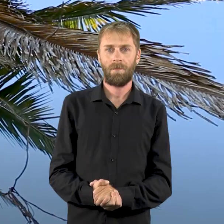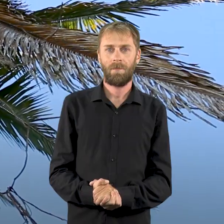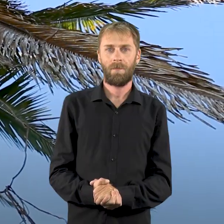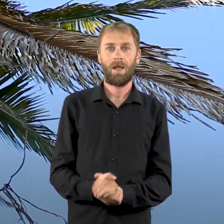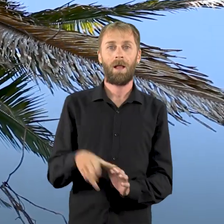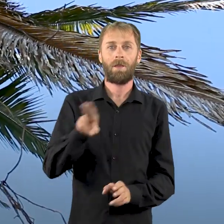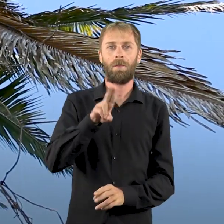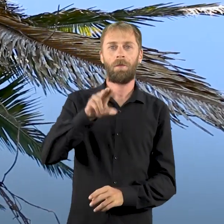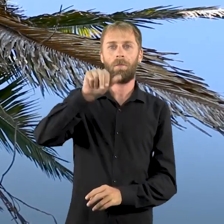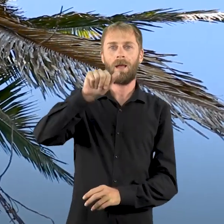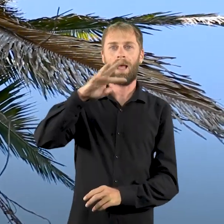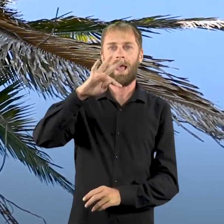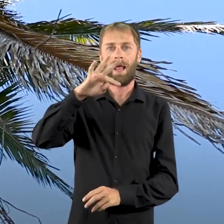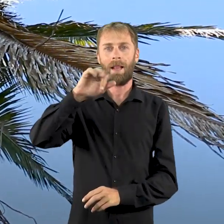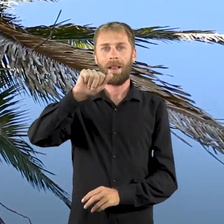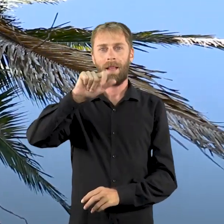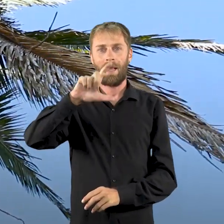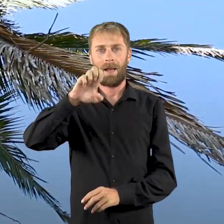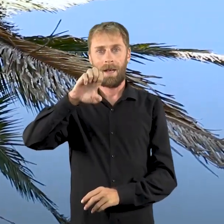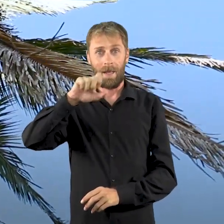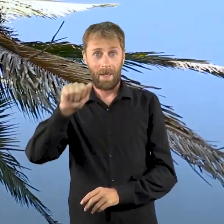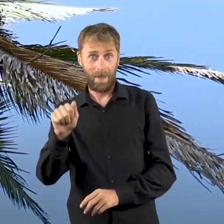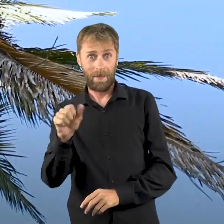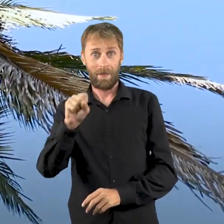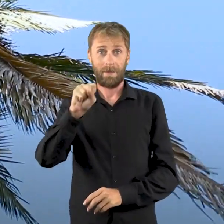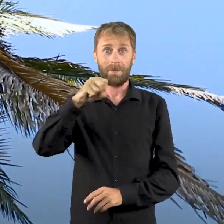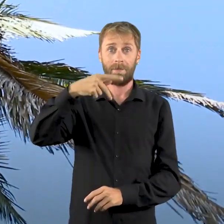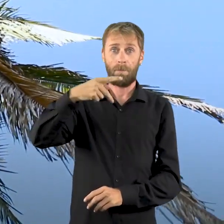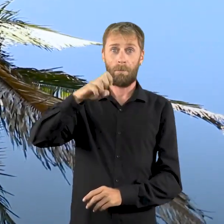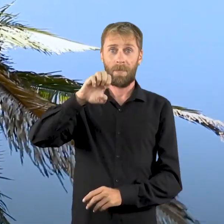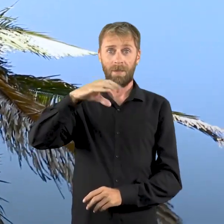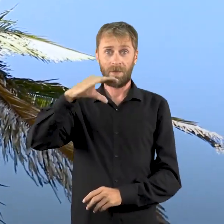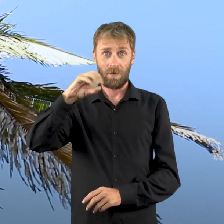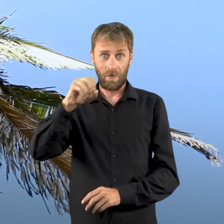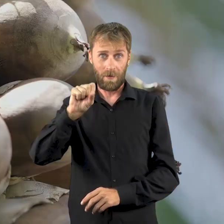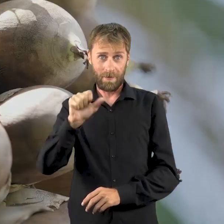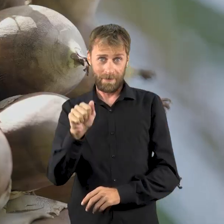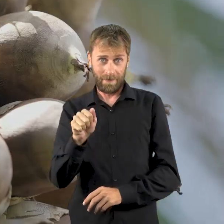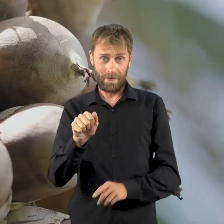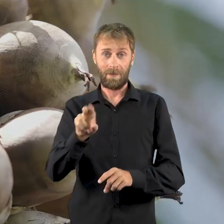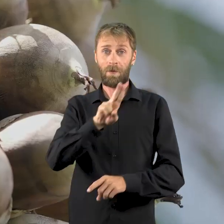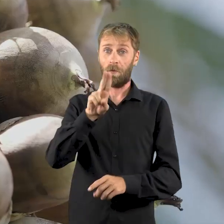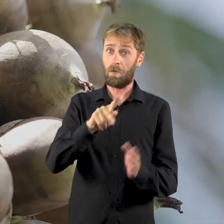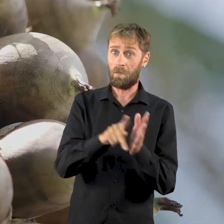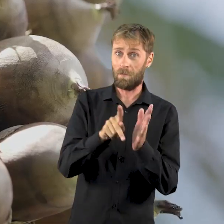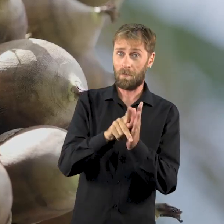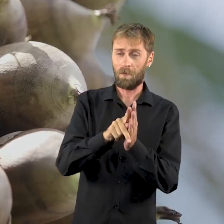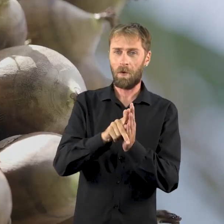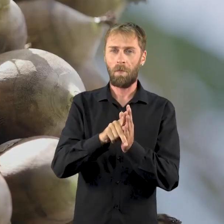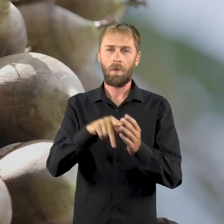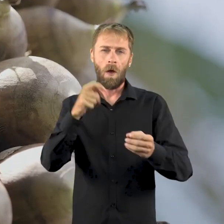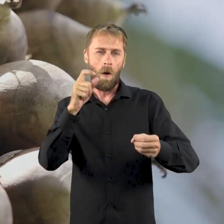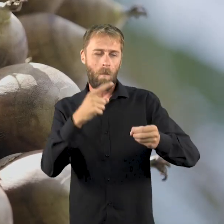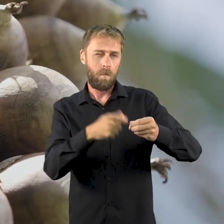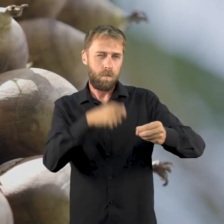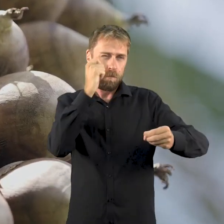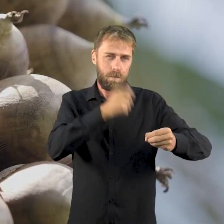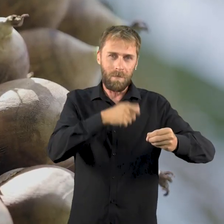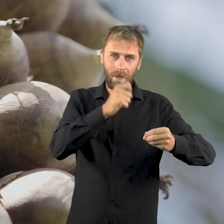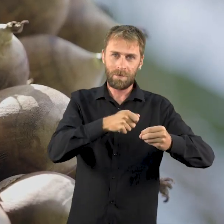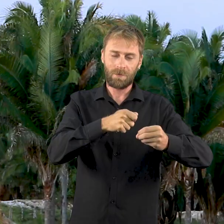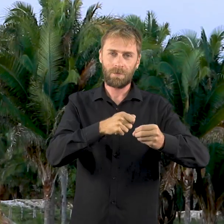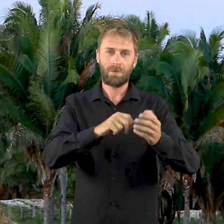A talea especiosa é o nome científico da palmeira do babassu. Em latim, especiosa significa